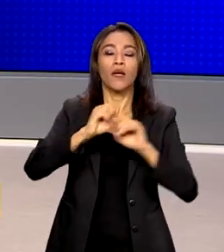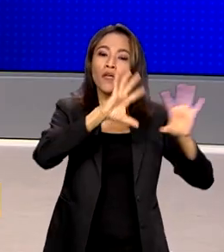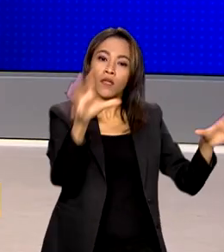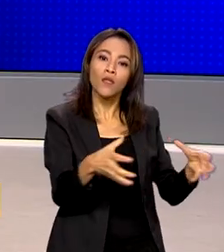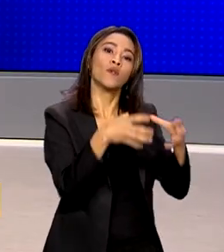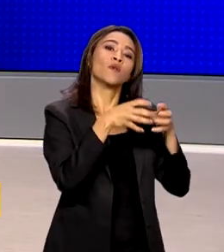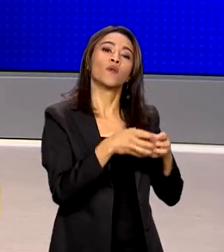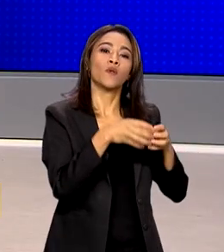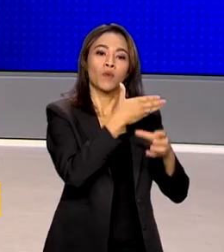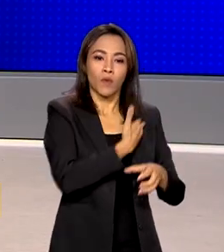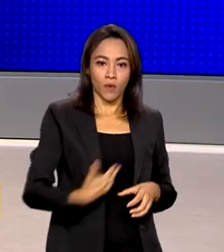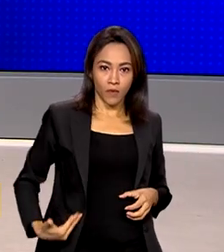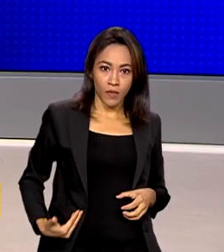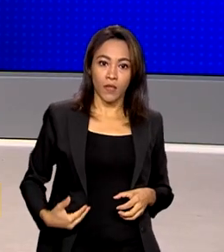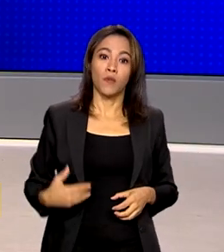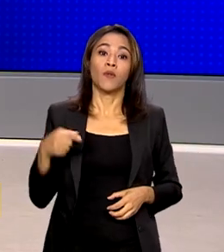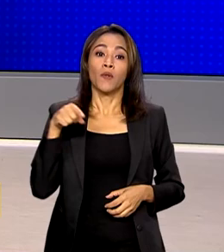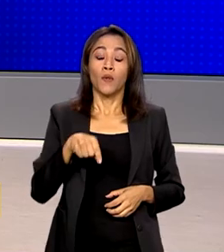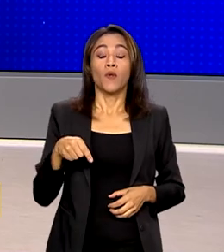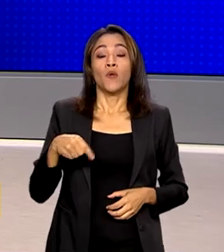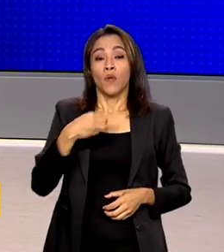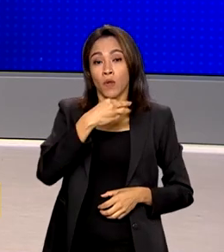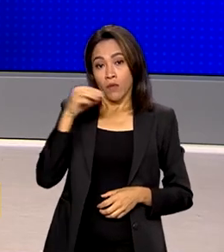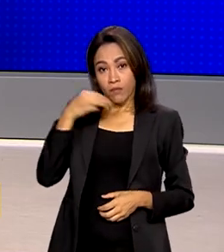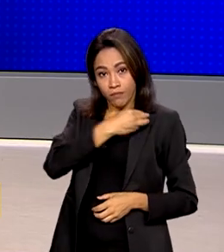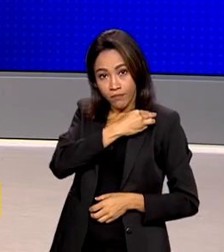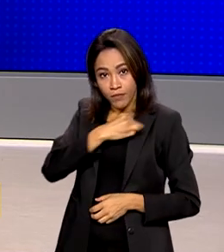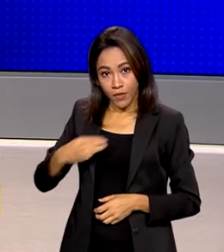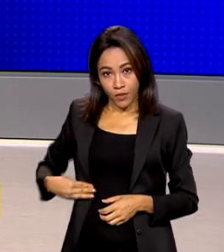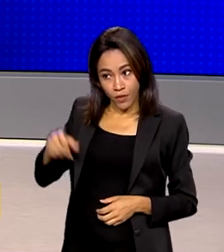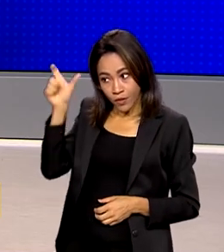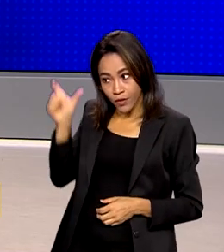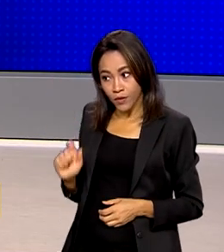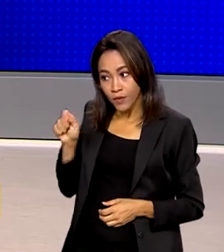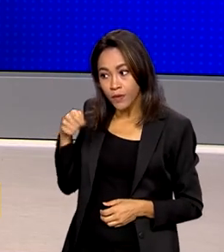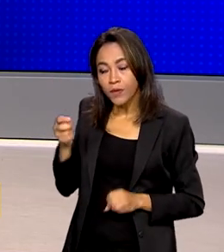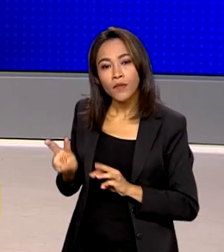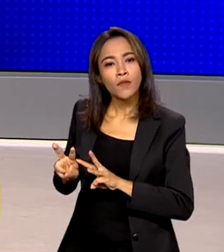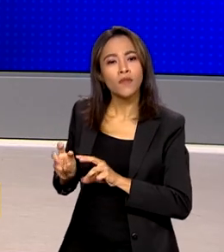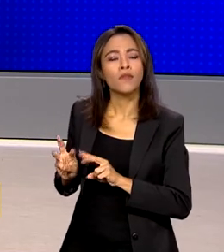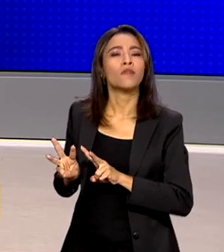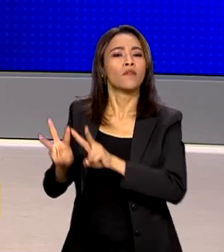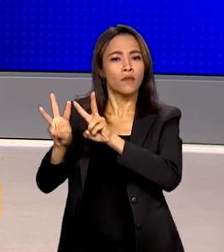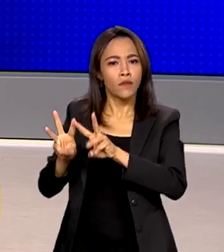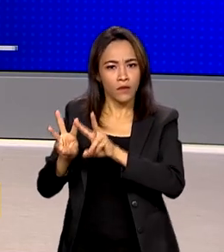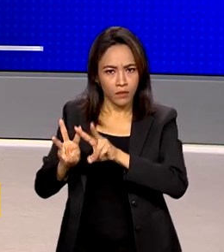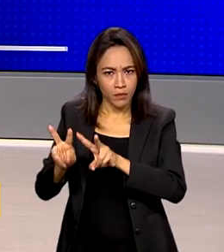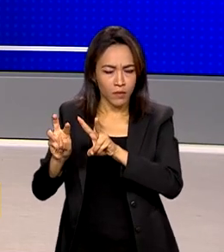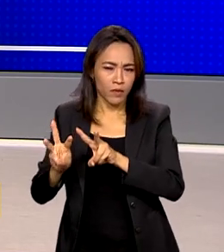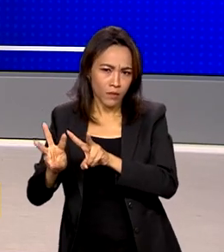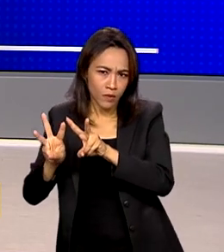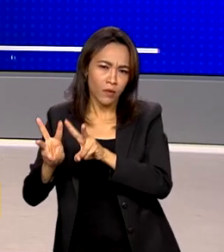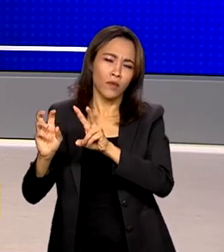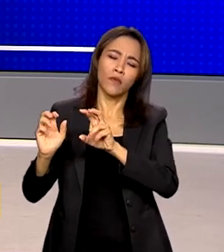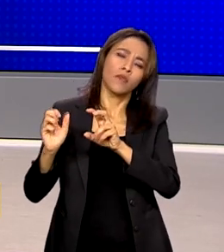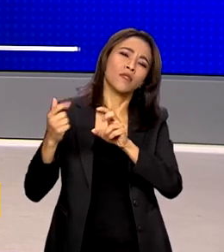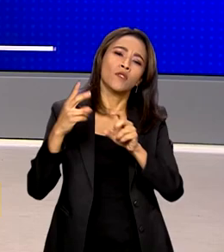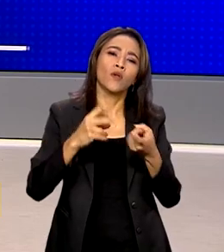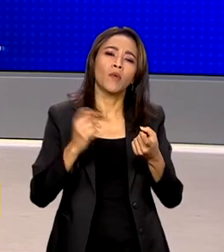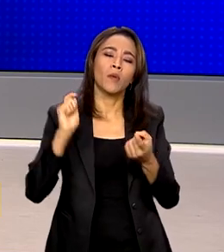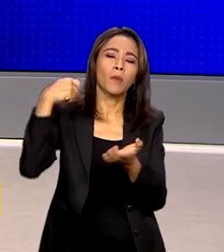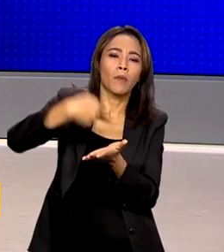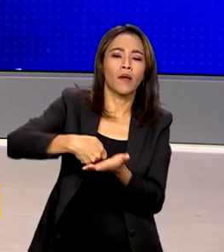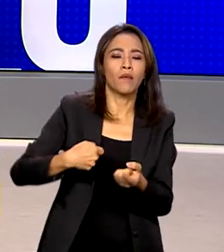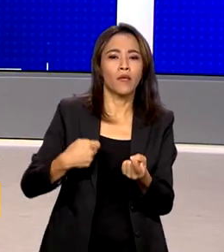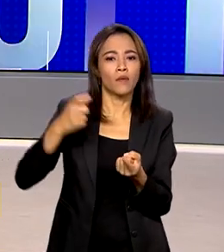ministro Wellington Dias disse que trabalha em ações integradas e estruturantes, que vão desde o atendimento emergencial, com o pagamento do Bolsa